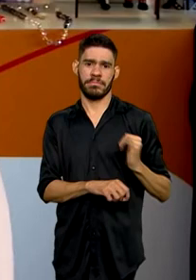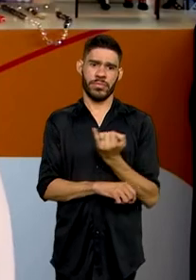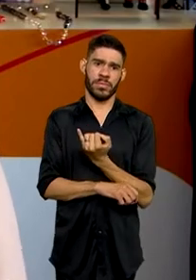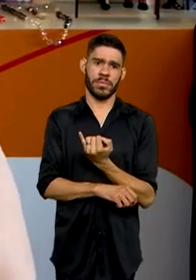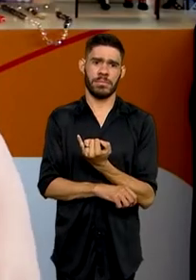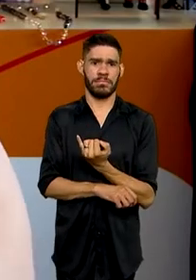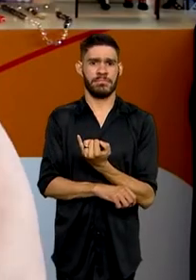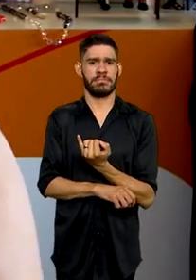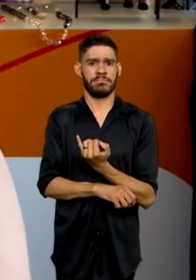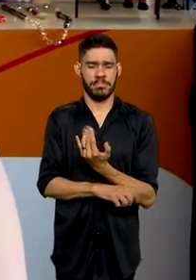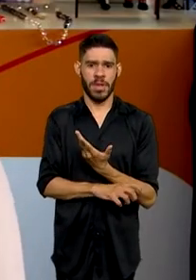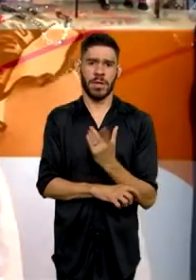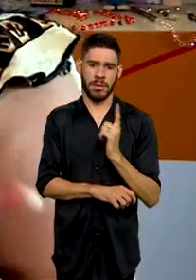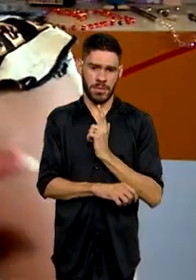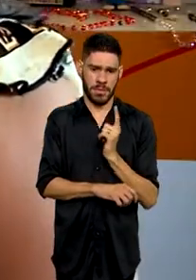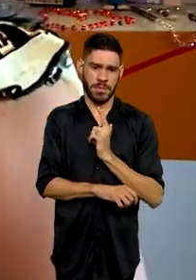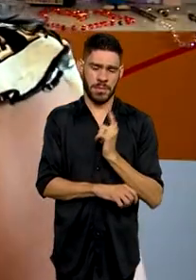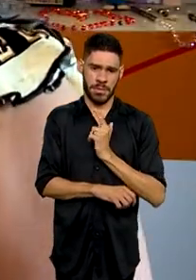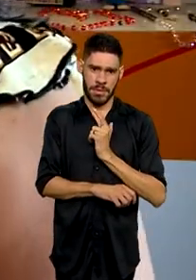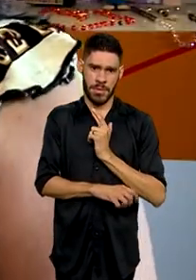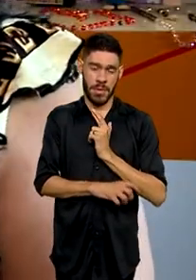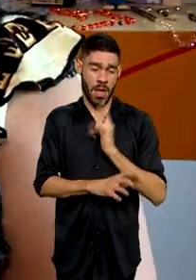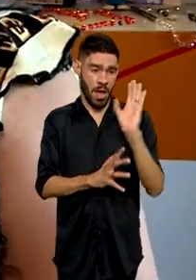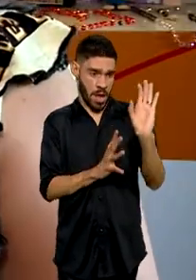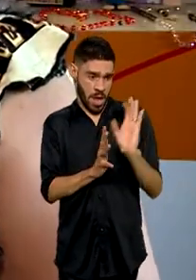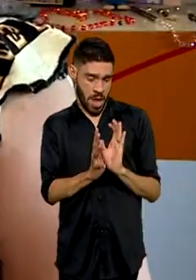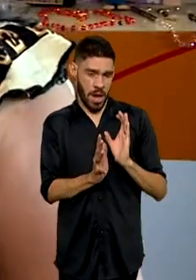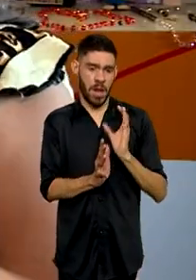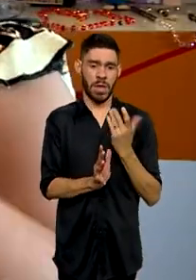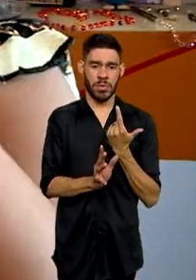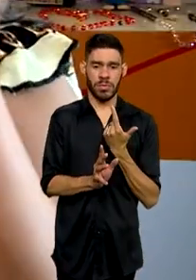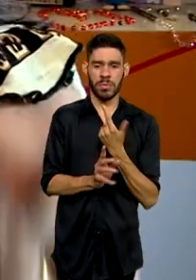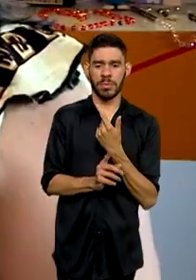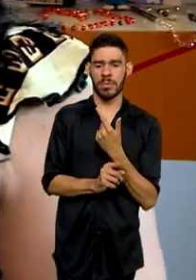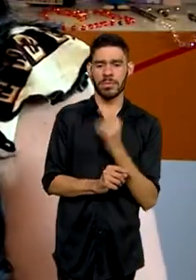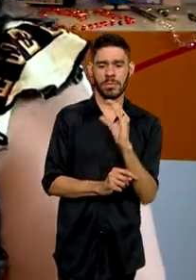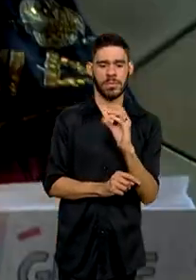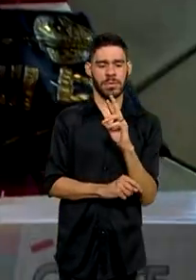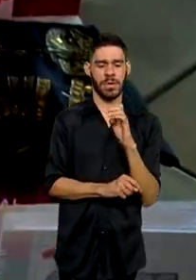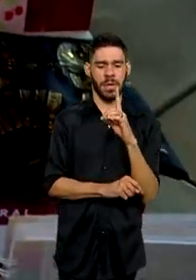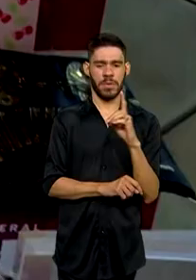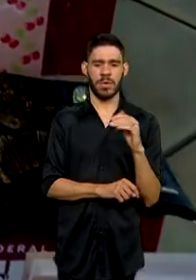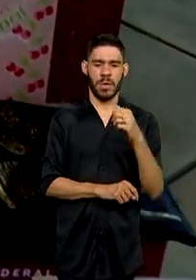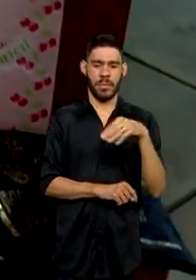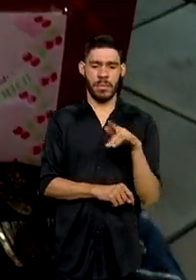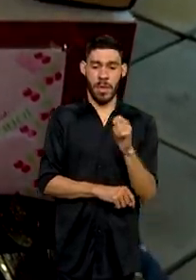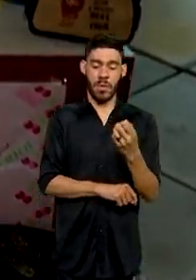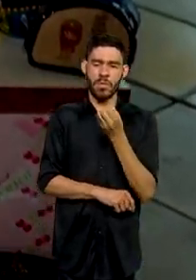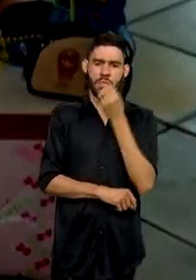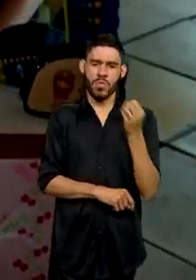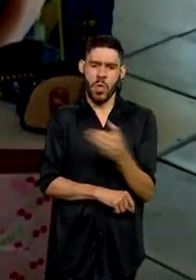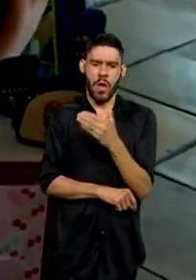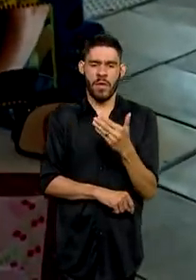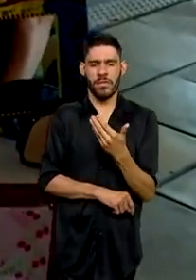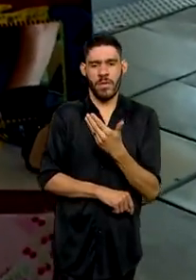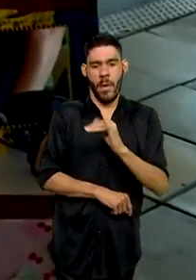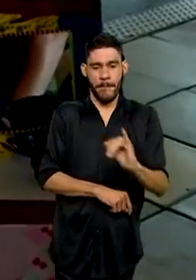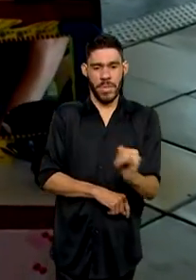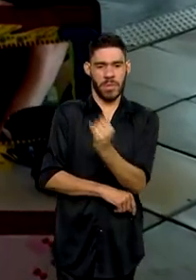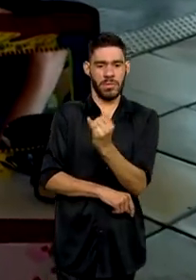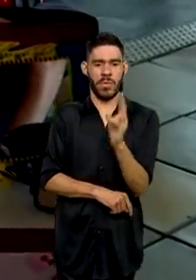amigo nos deu, eu pudei o pé. O nosso credo amigo, ele dá novas oportunidades. Nisse usou o credo amigo,